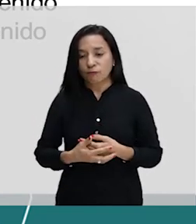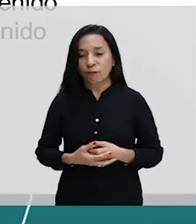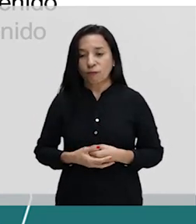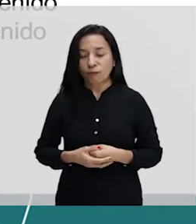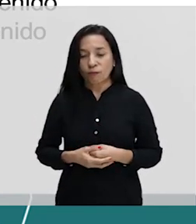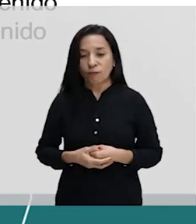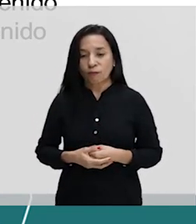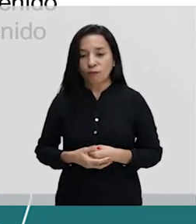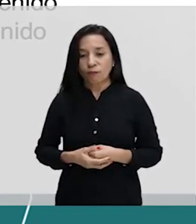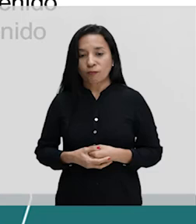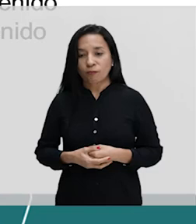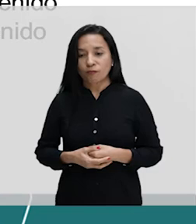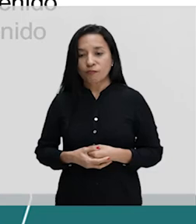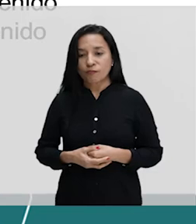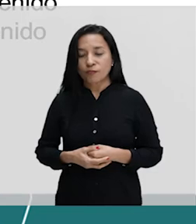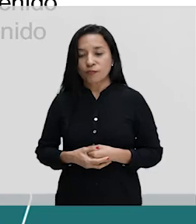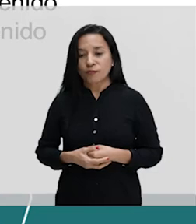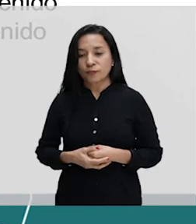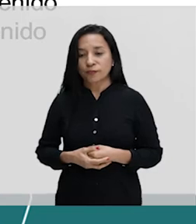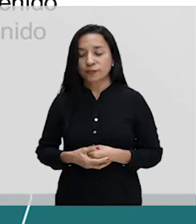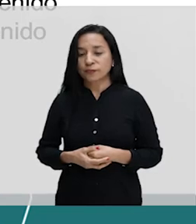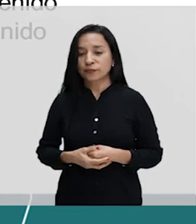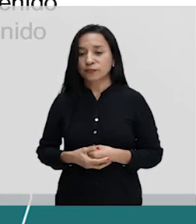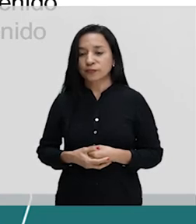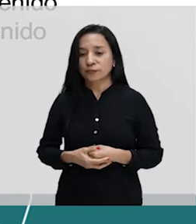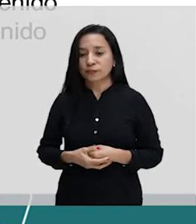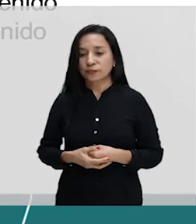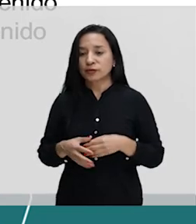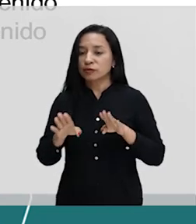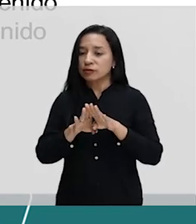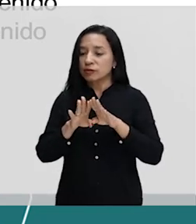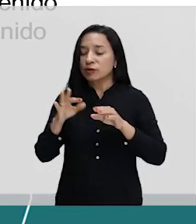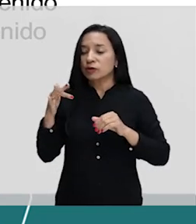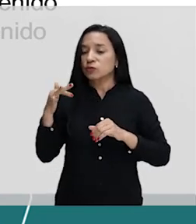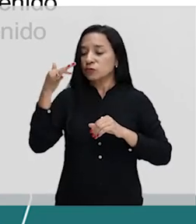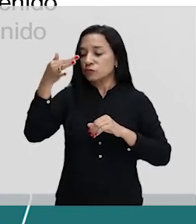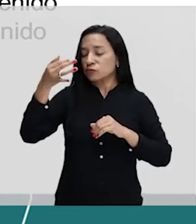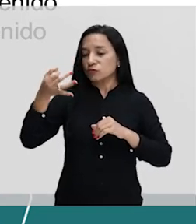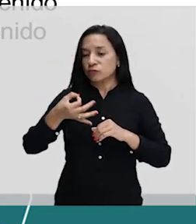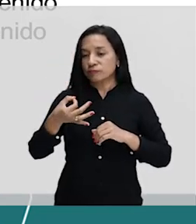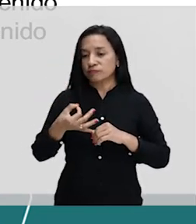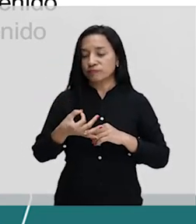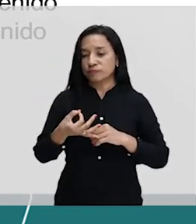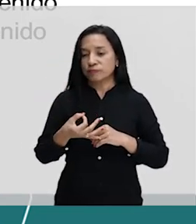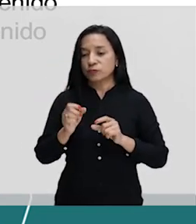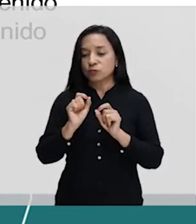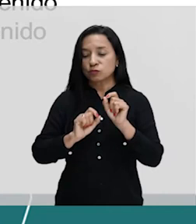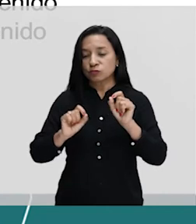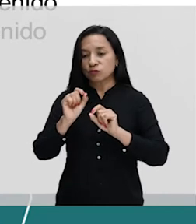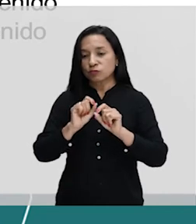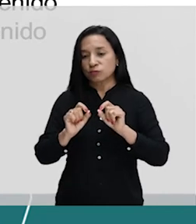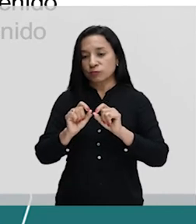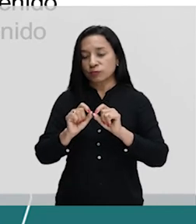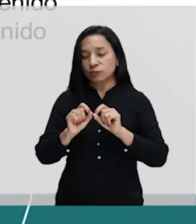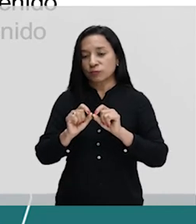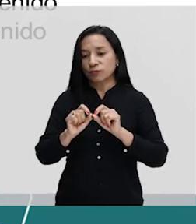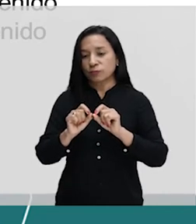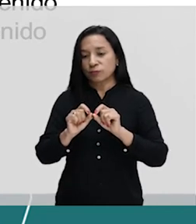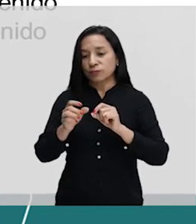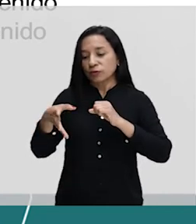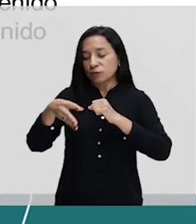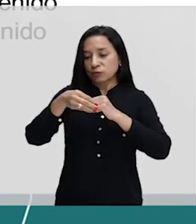vendreis e vendrã e também vai no futuro o perfeito vai lá contar com o